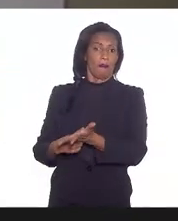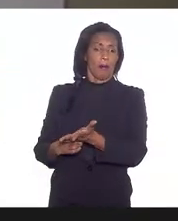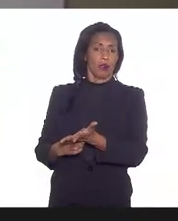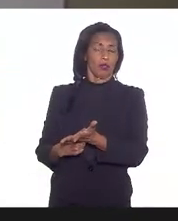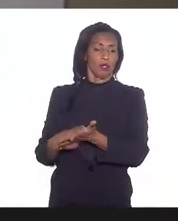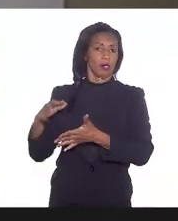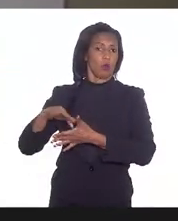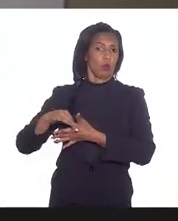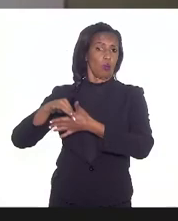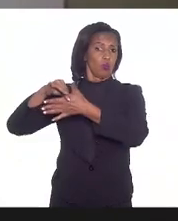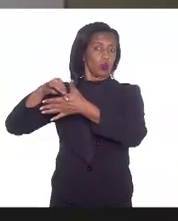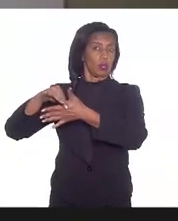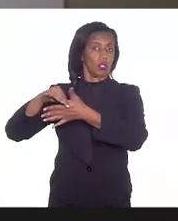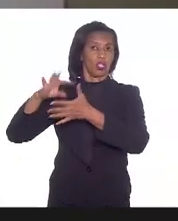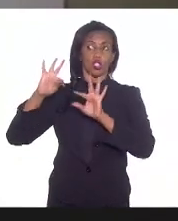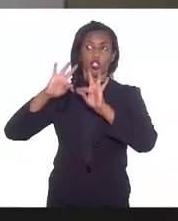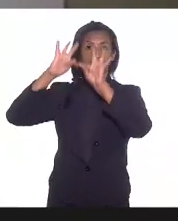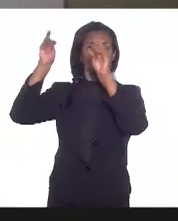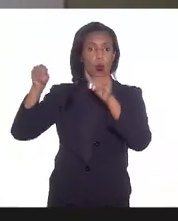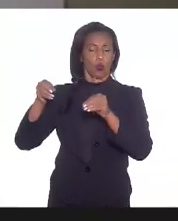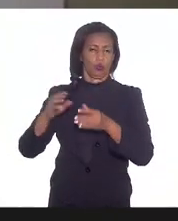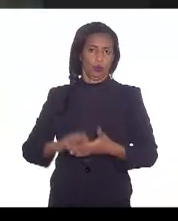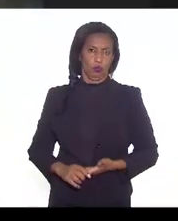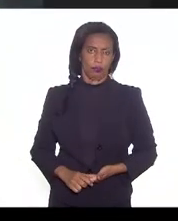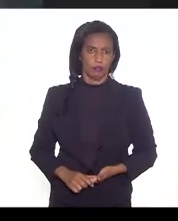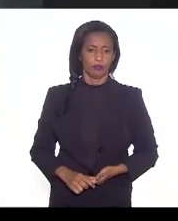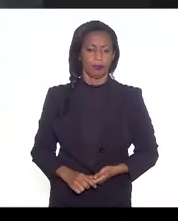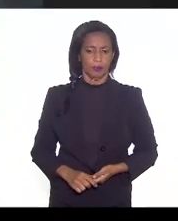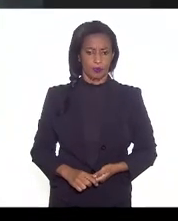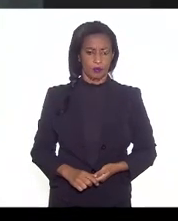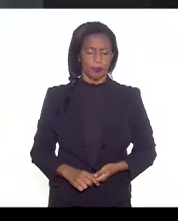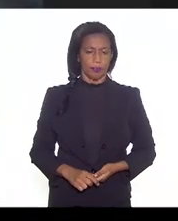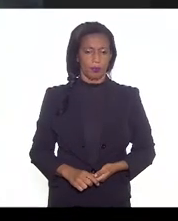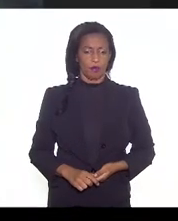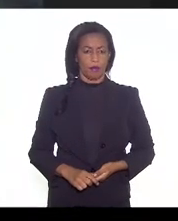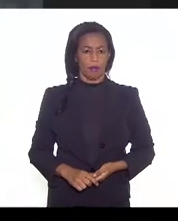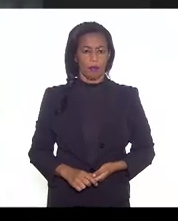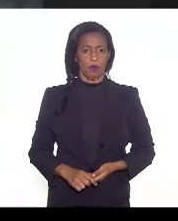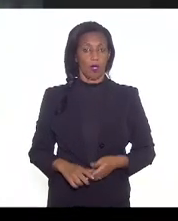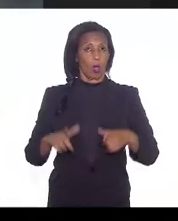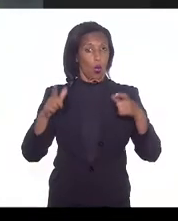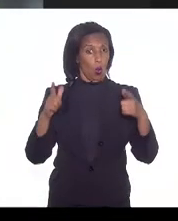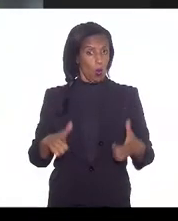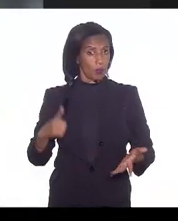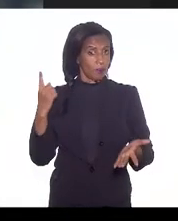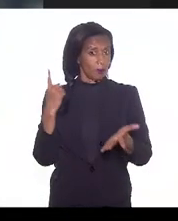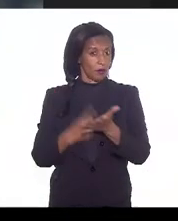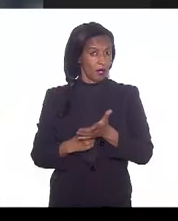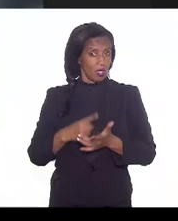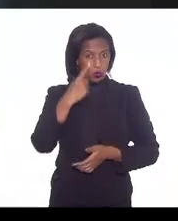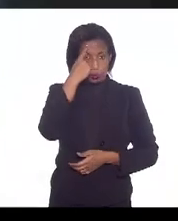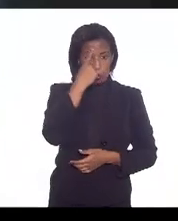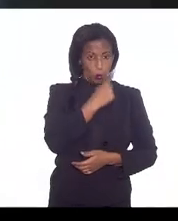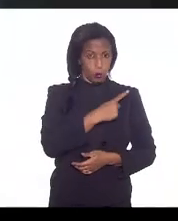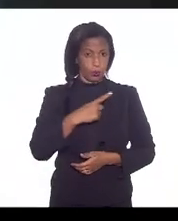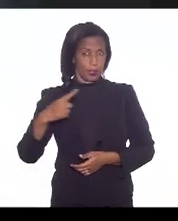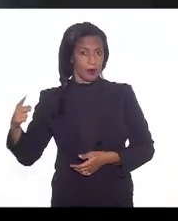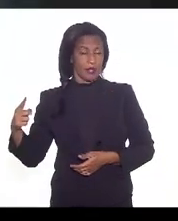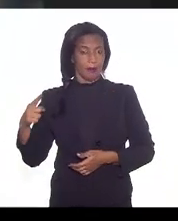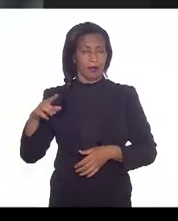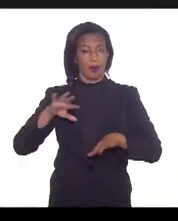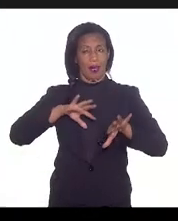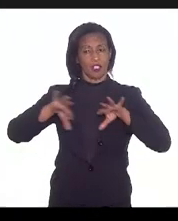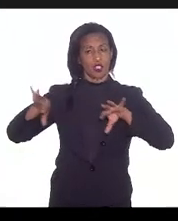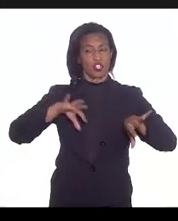com representação de todos os entes onde se pactua regularmente semanalmente a divisão